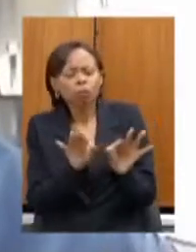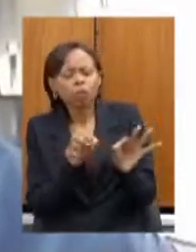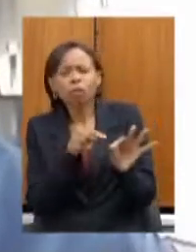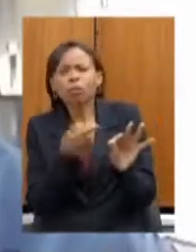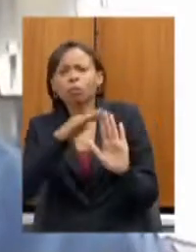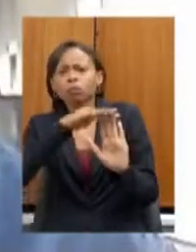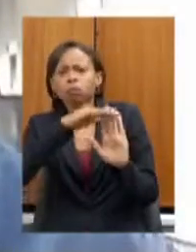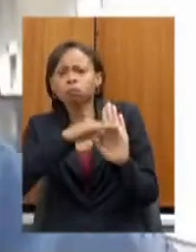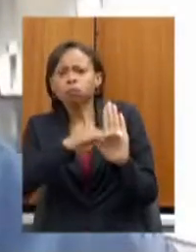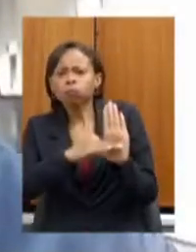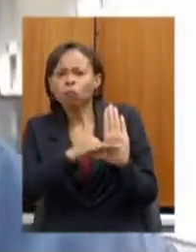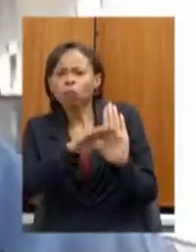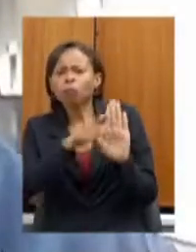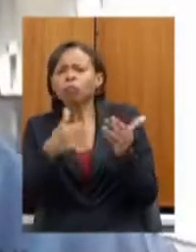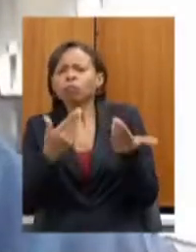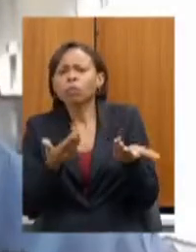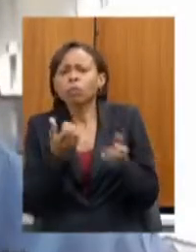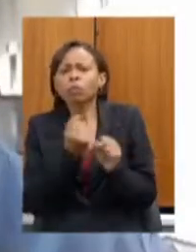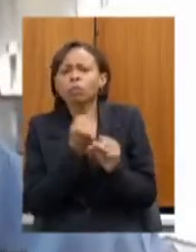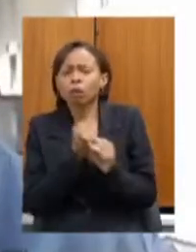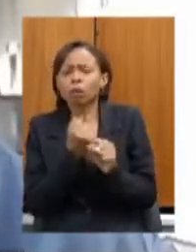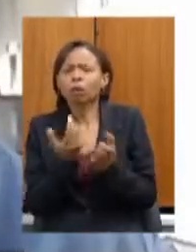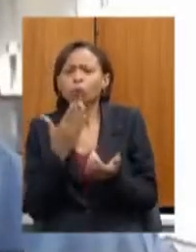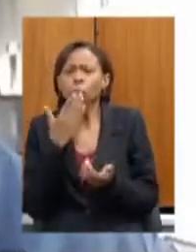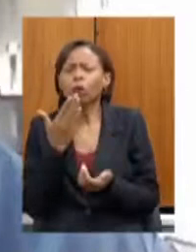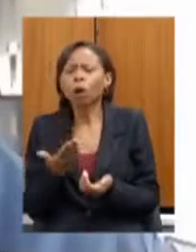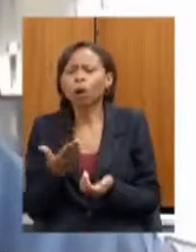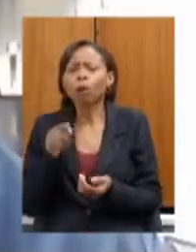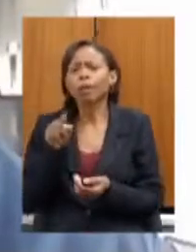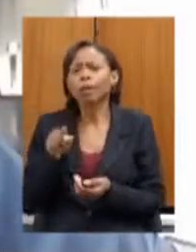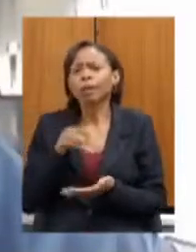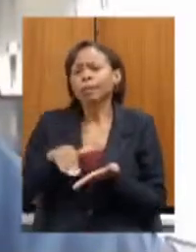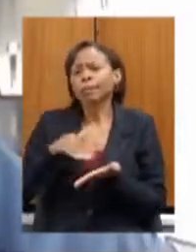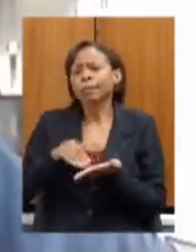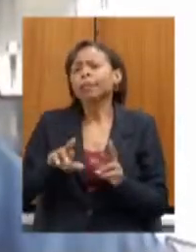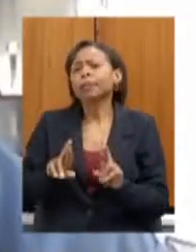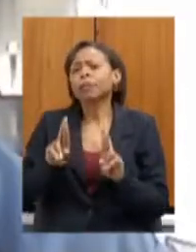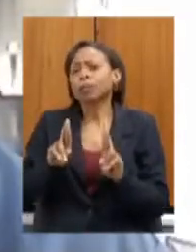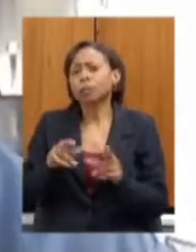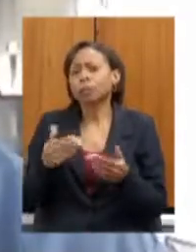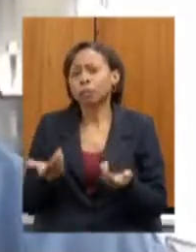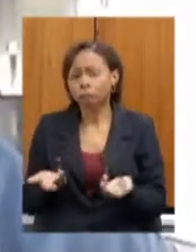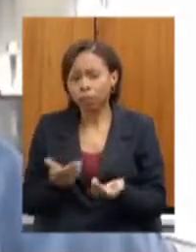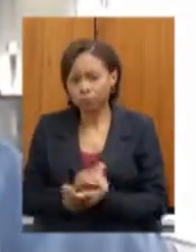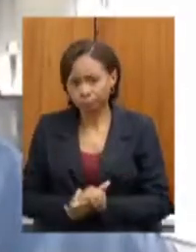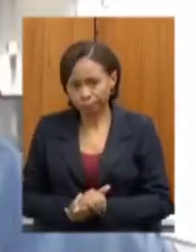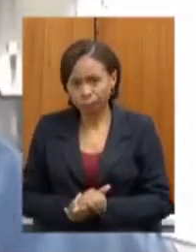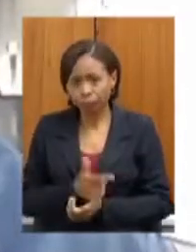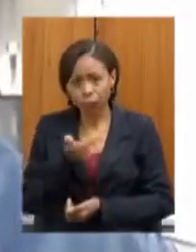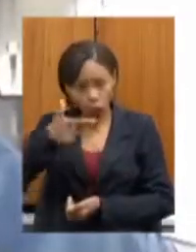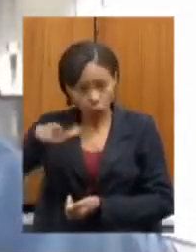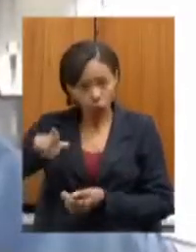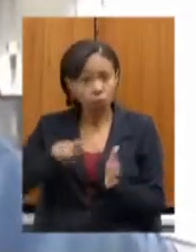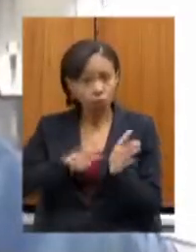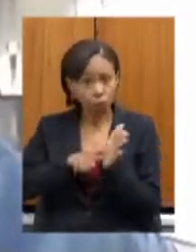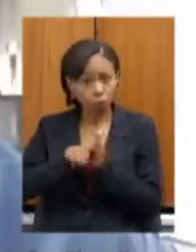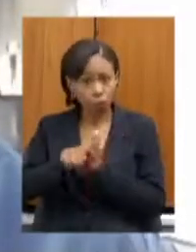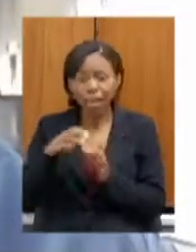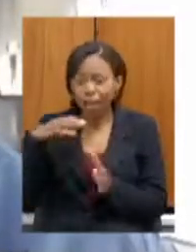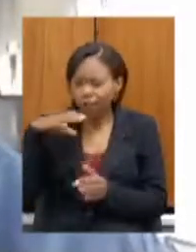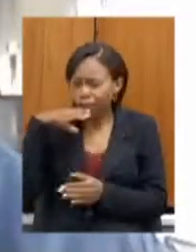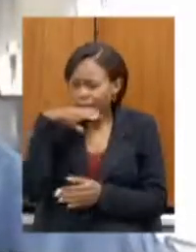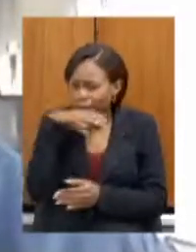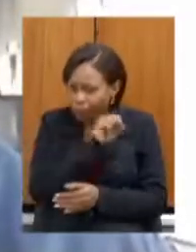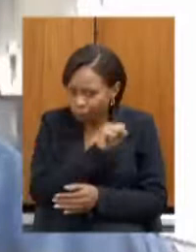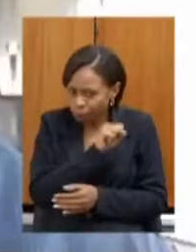cronograma desta obra por parte da Secretaria de Infraestrutura. Uma outra pergunta mais rápida